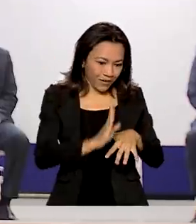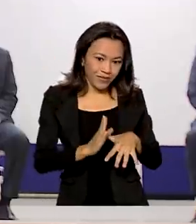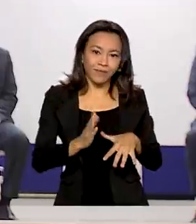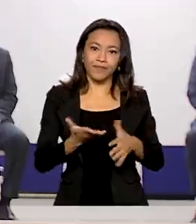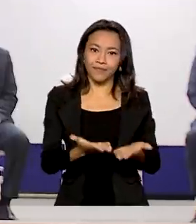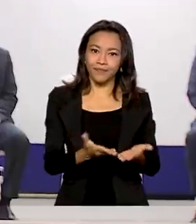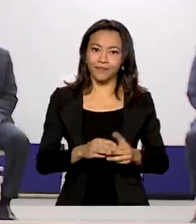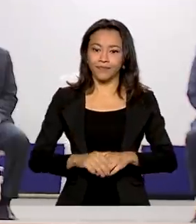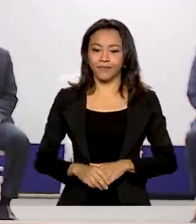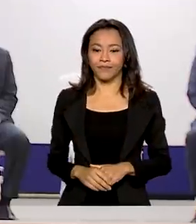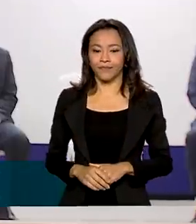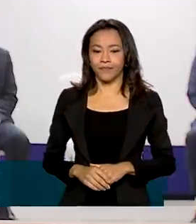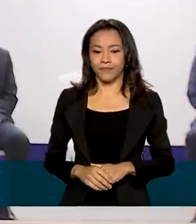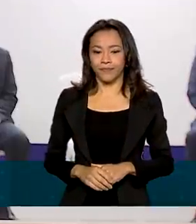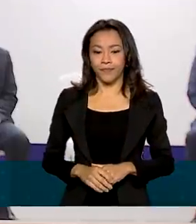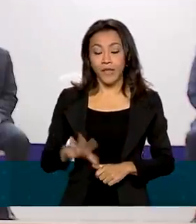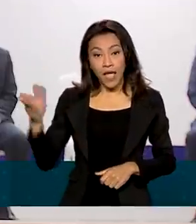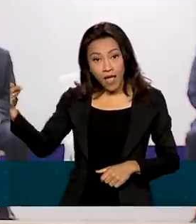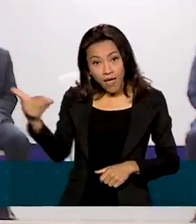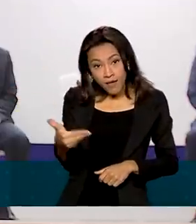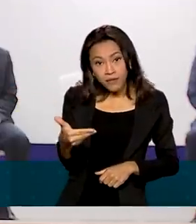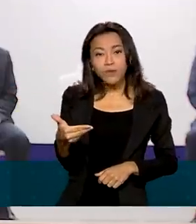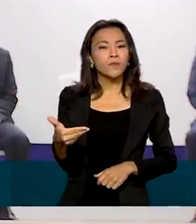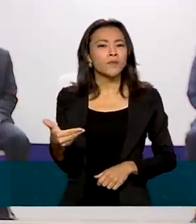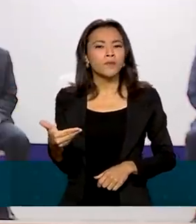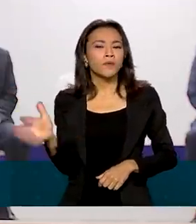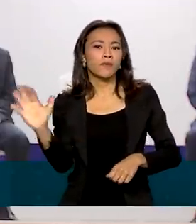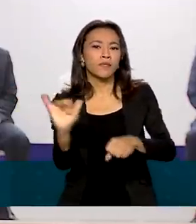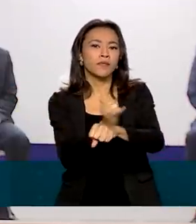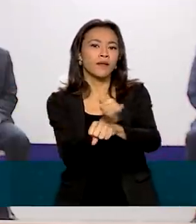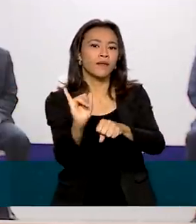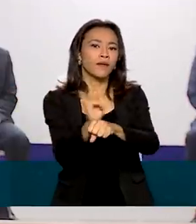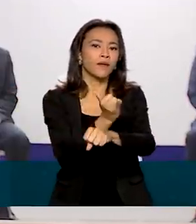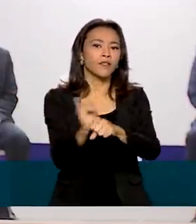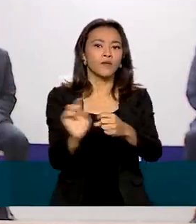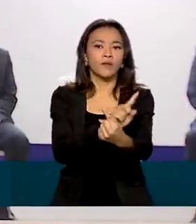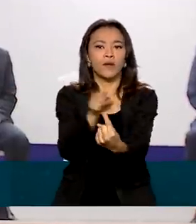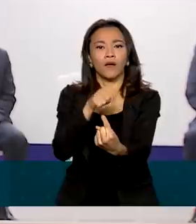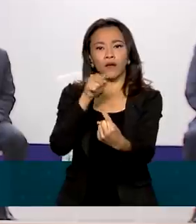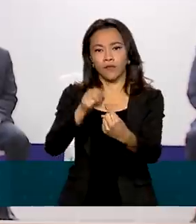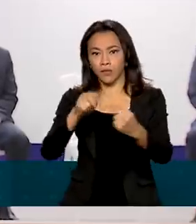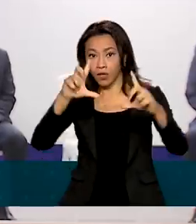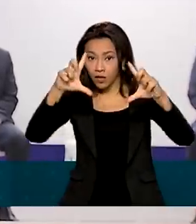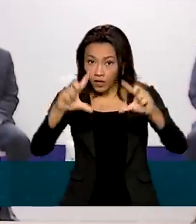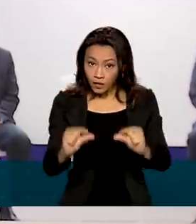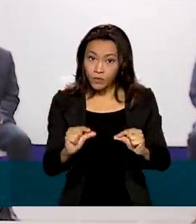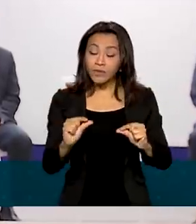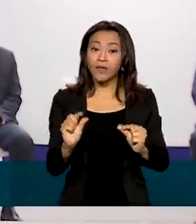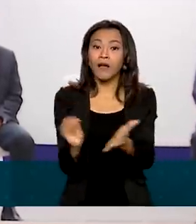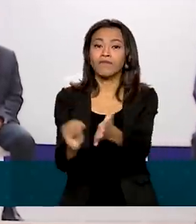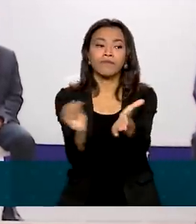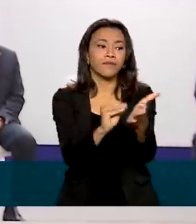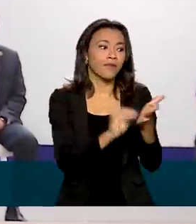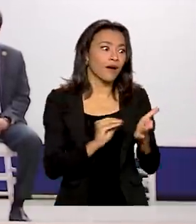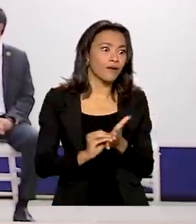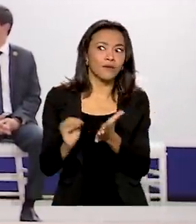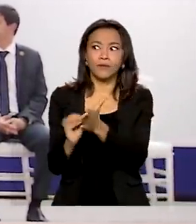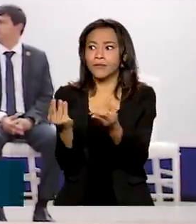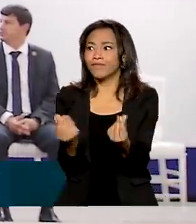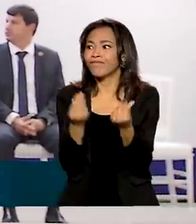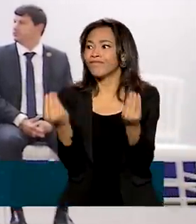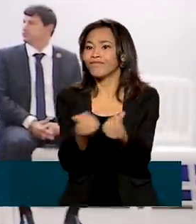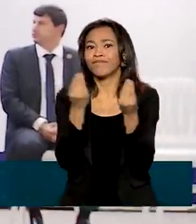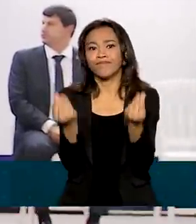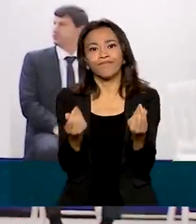um método para tentar diminuir a maior carência que o turismo brasileiro